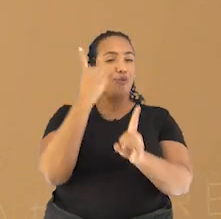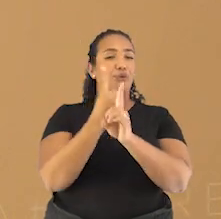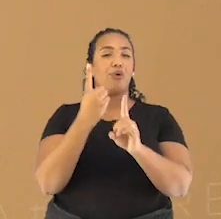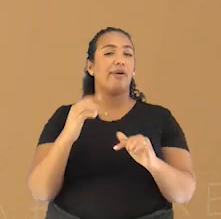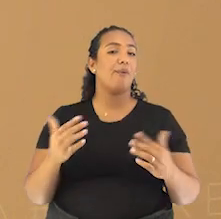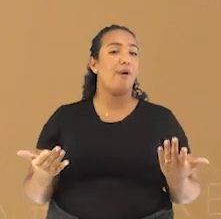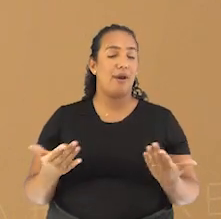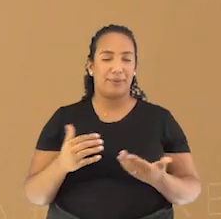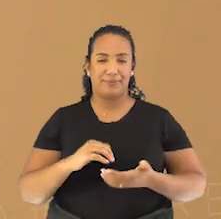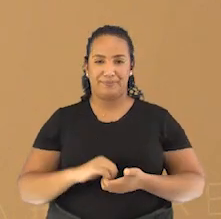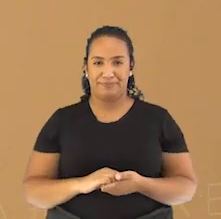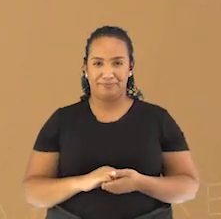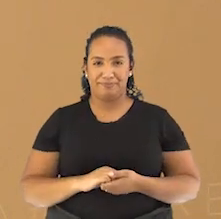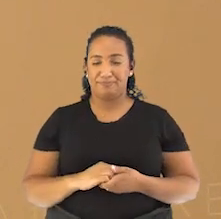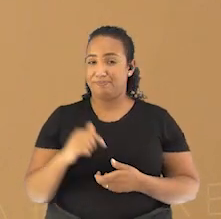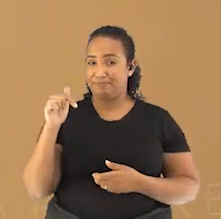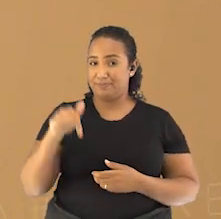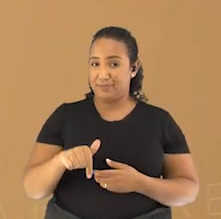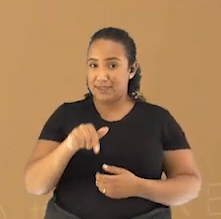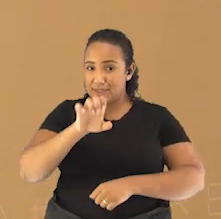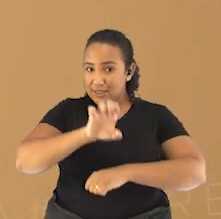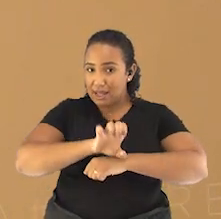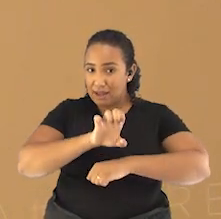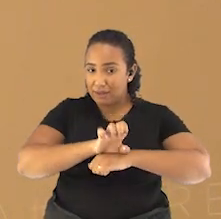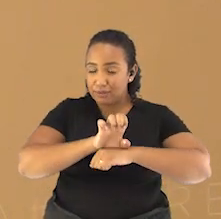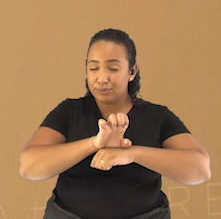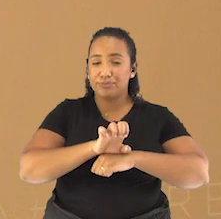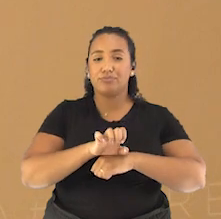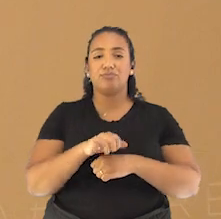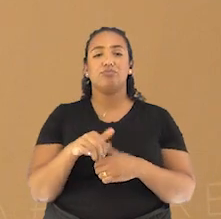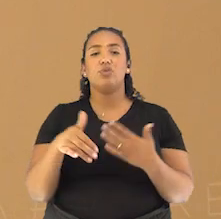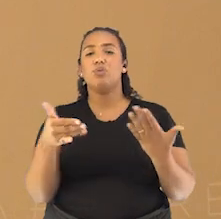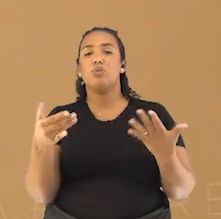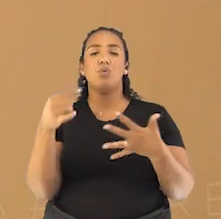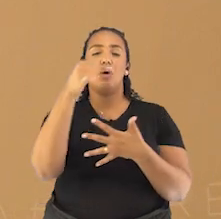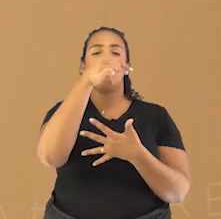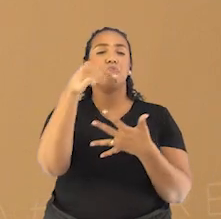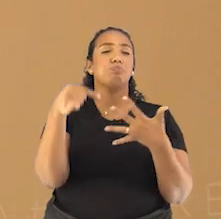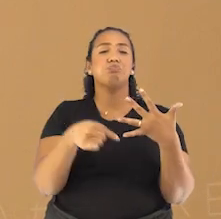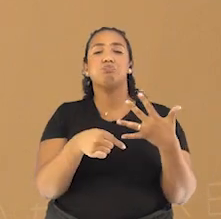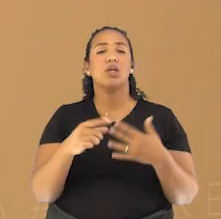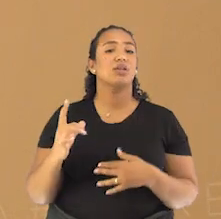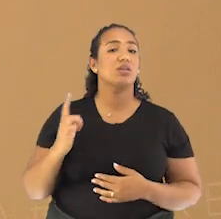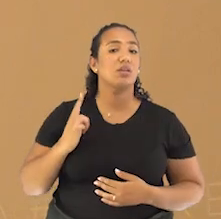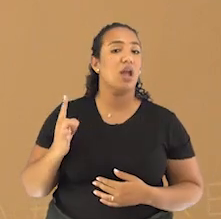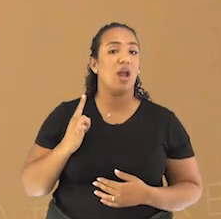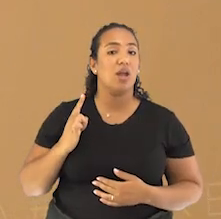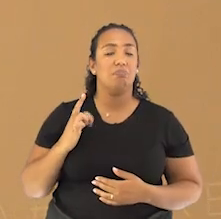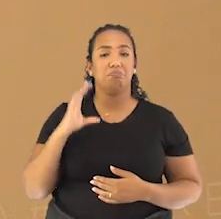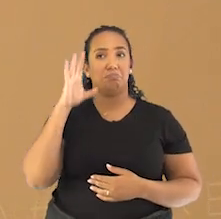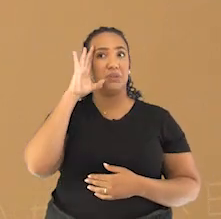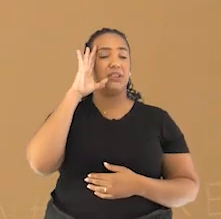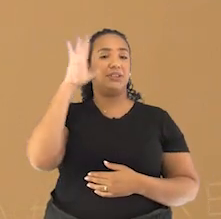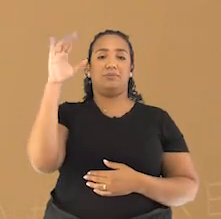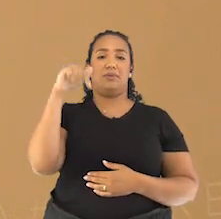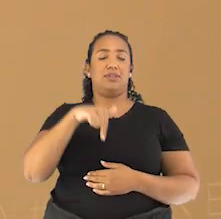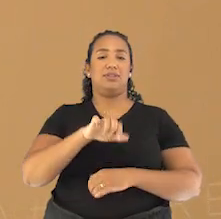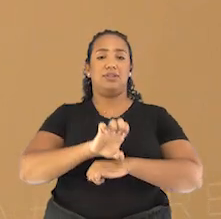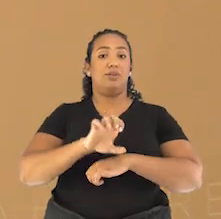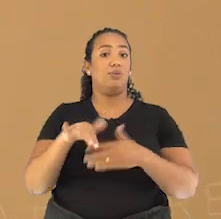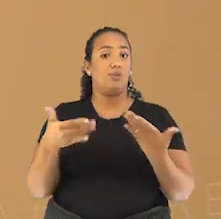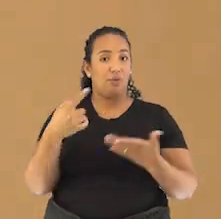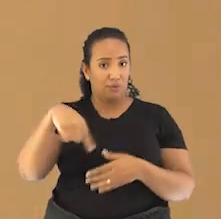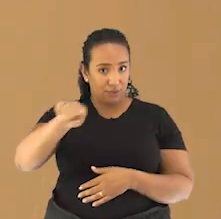Espírito Santo? Será que aqui no nosso estado, temos quais dessas formas de relevo como predominantes, as principais?